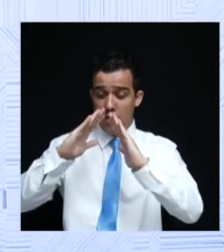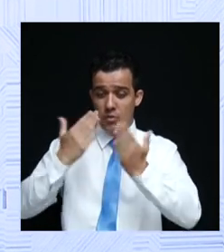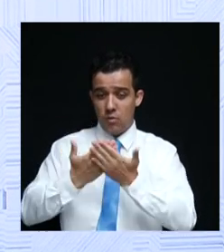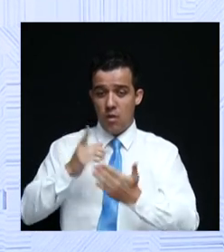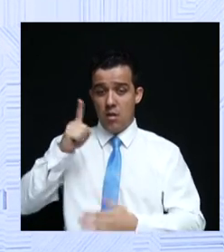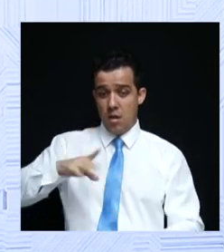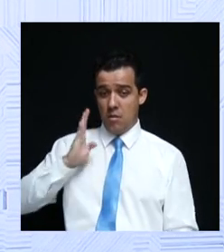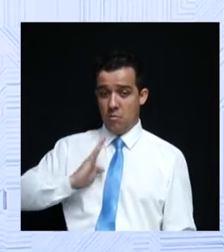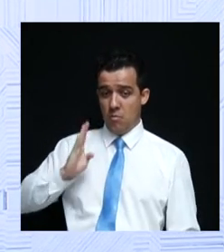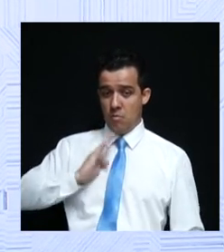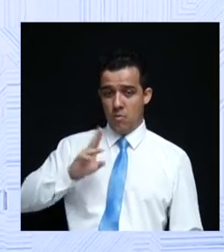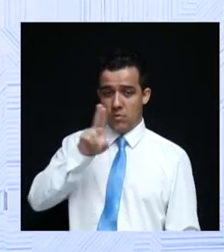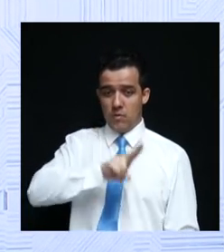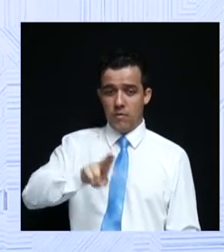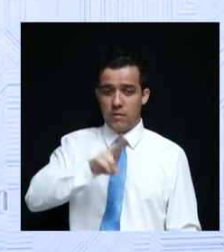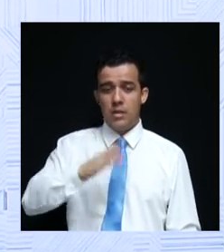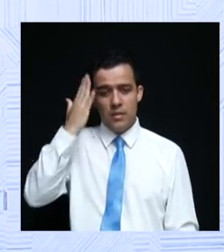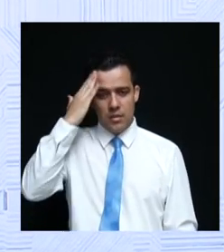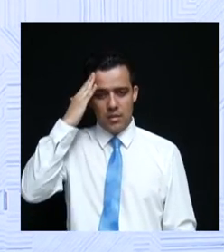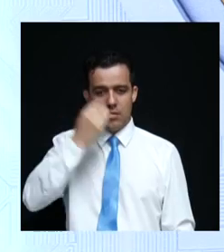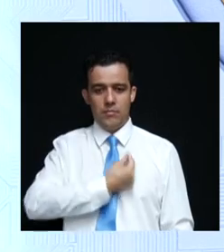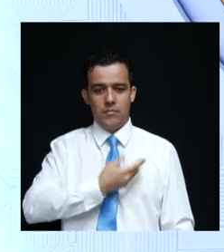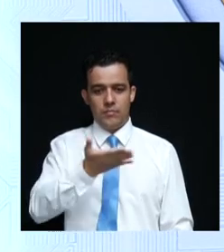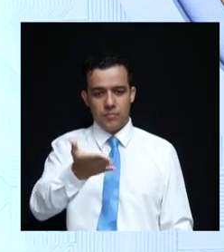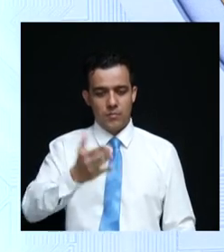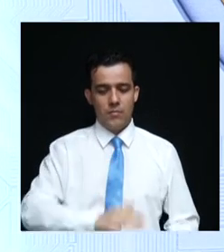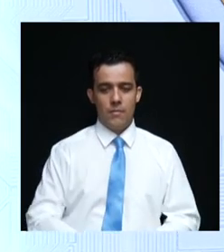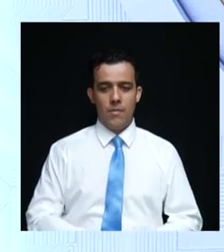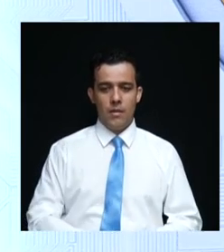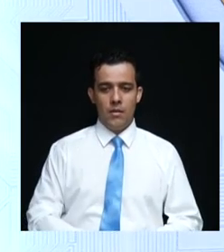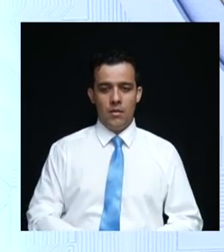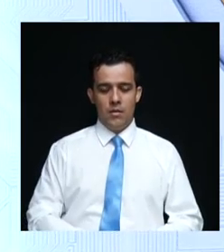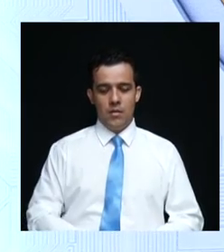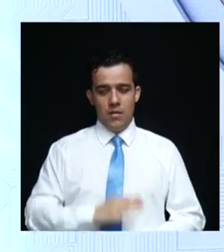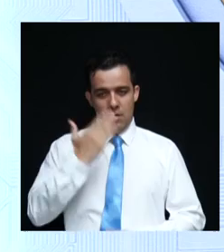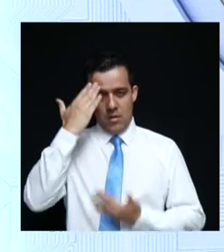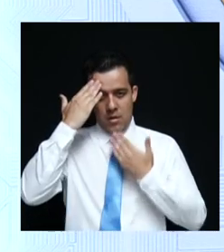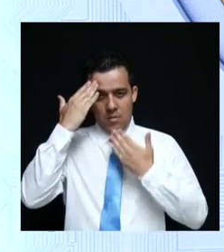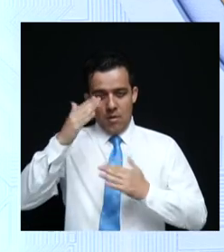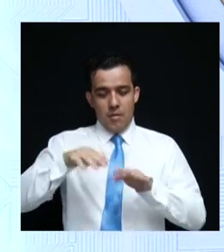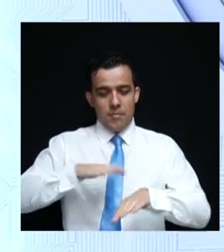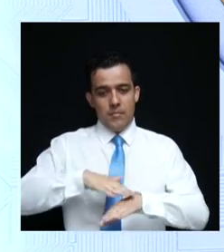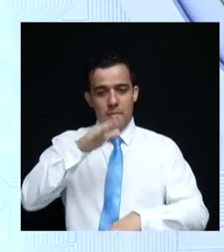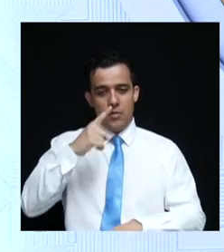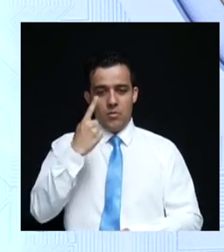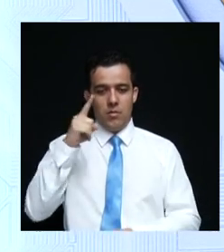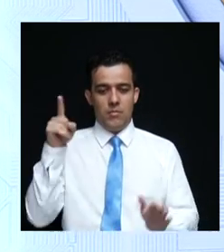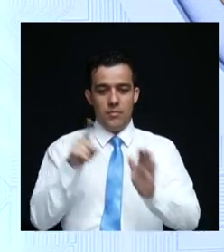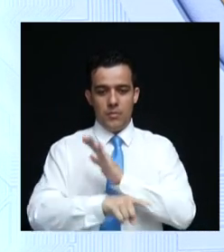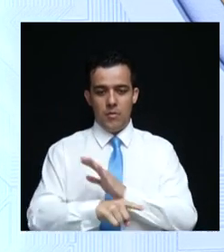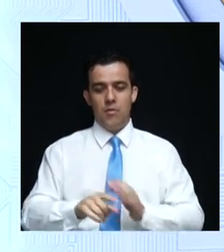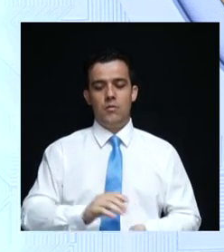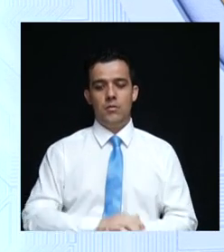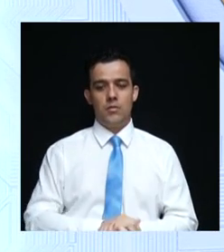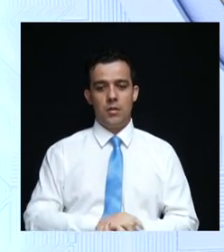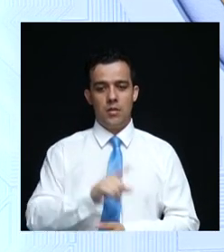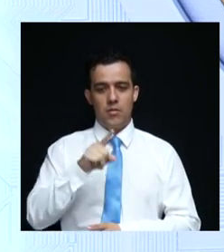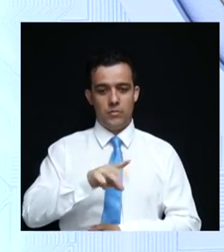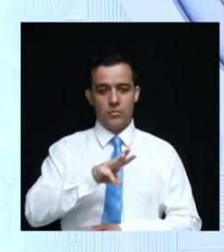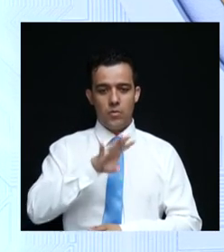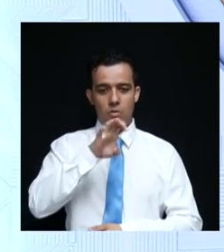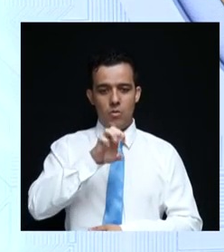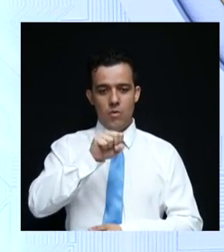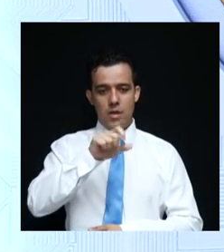universitária, sabe do estado de Goiás que vivemos. Obrigado, candidato. E agora, mais uma pergunta, agora forçosamente para o Wesley